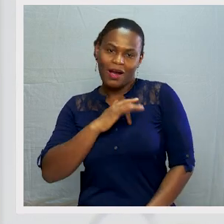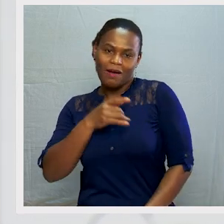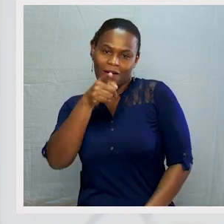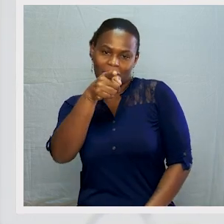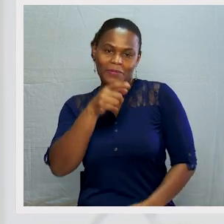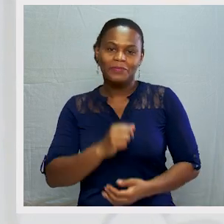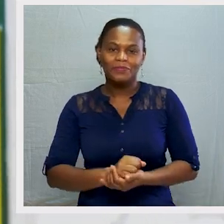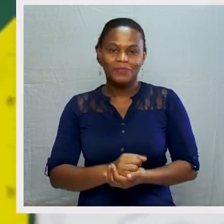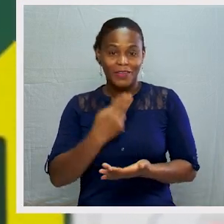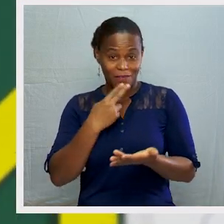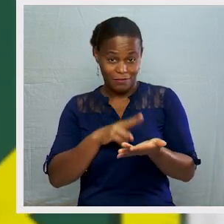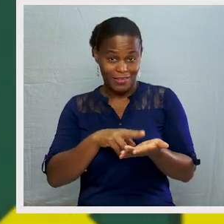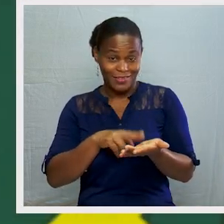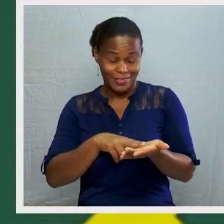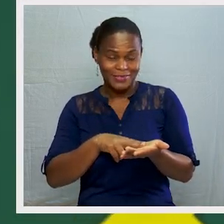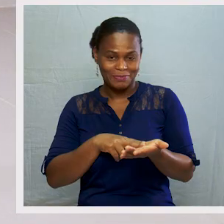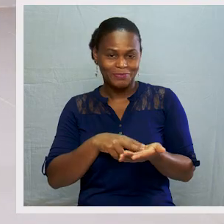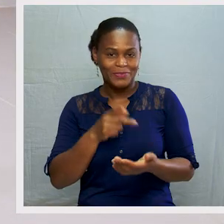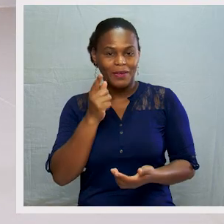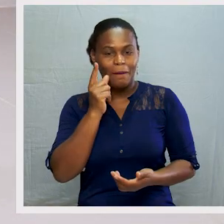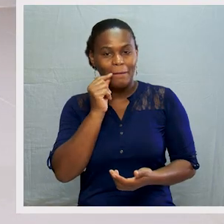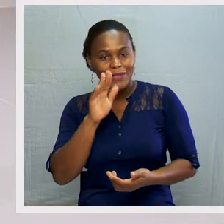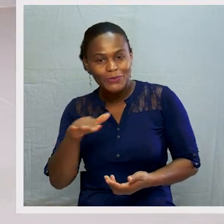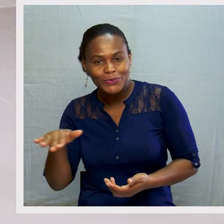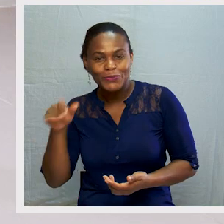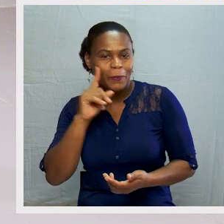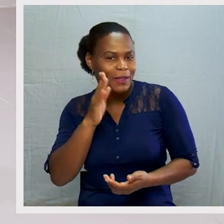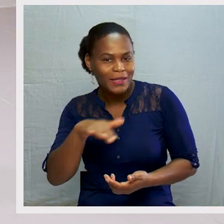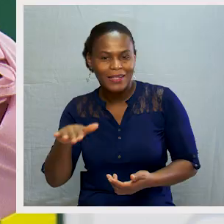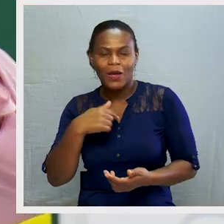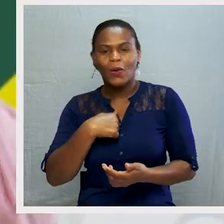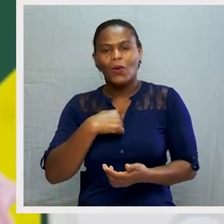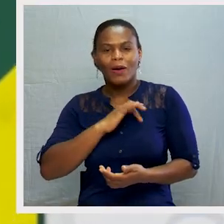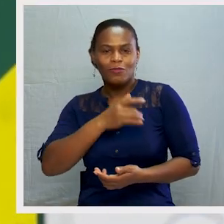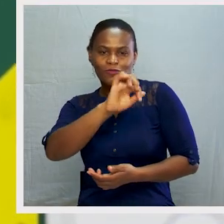te amo. É verdade, meninos. Eu vos amo.